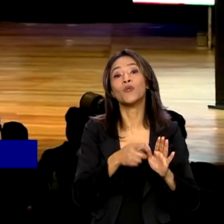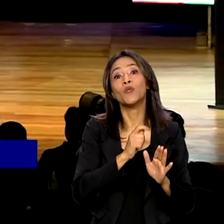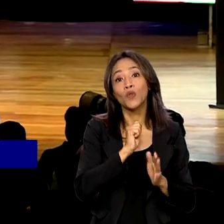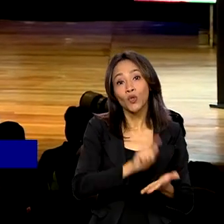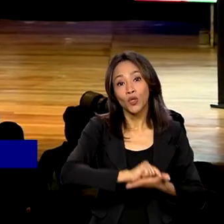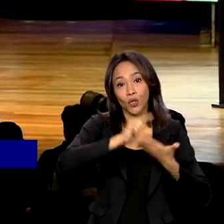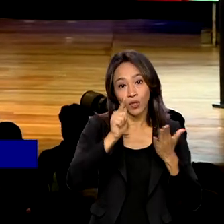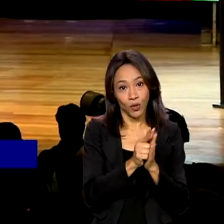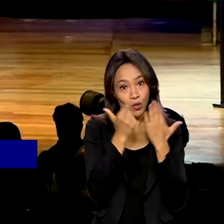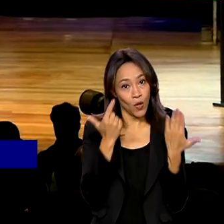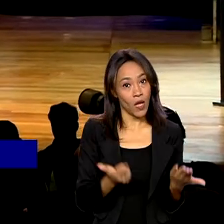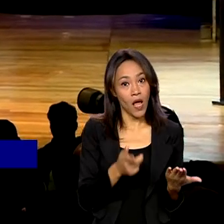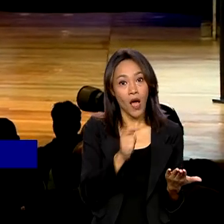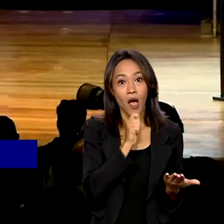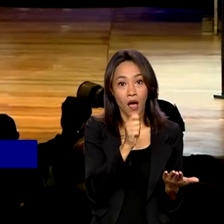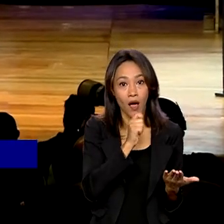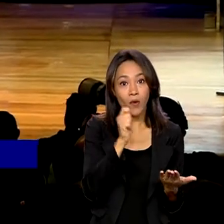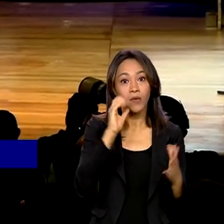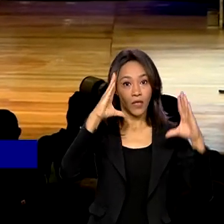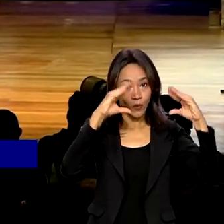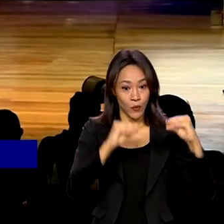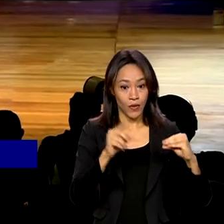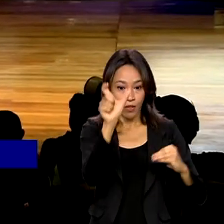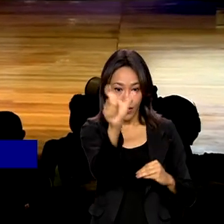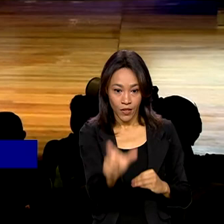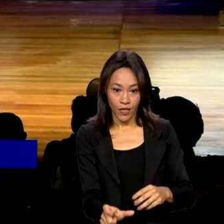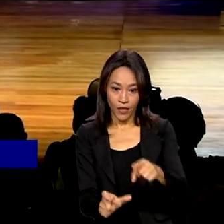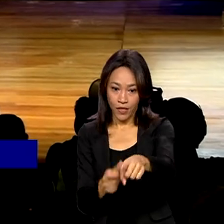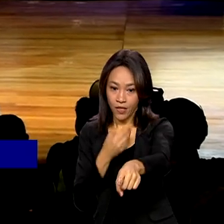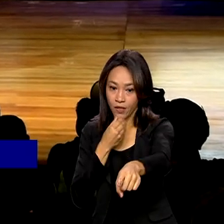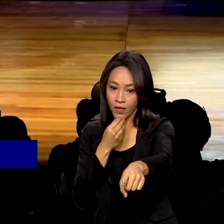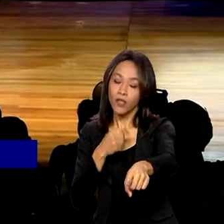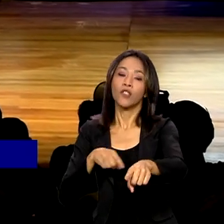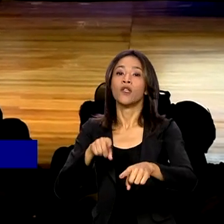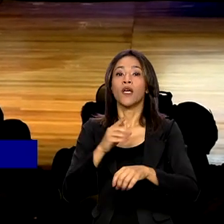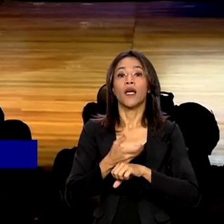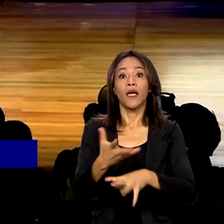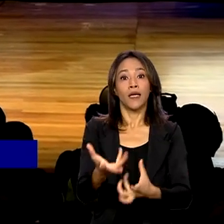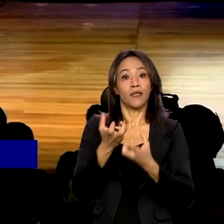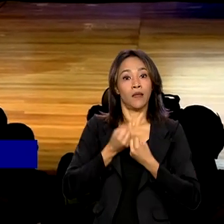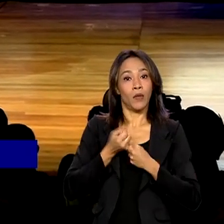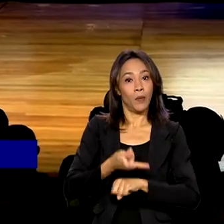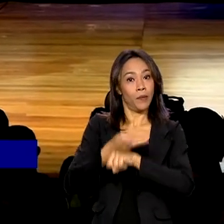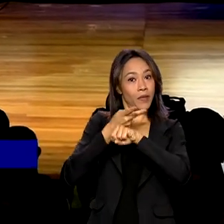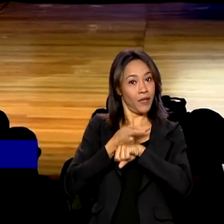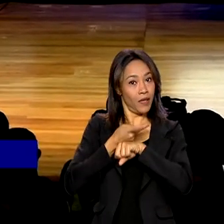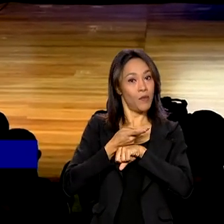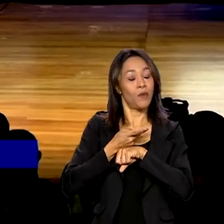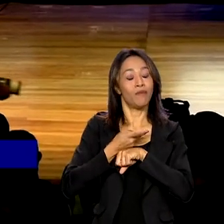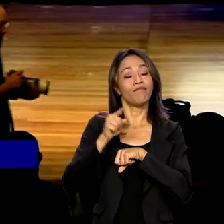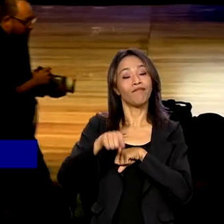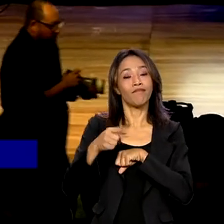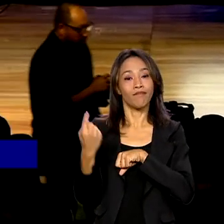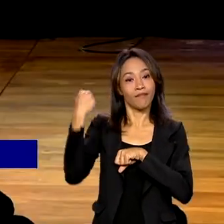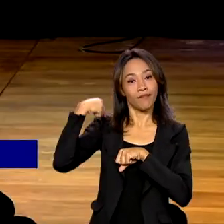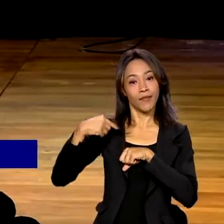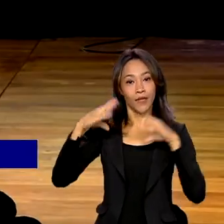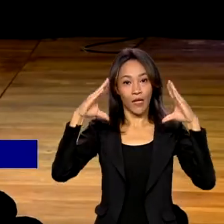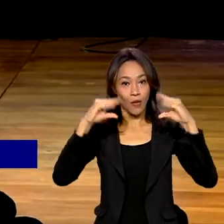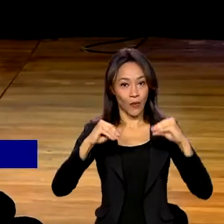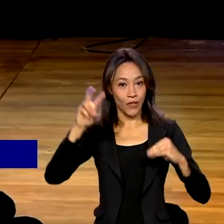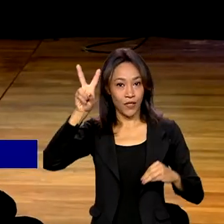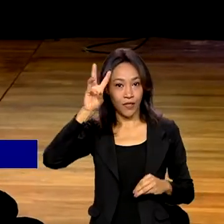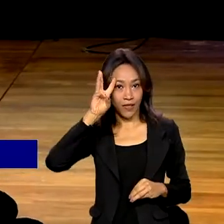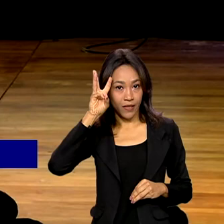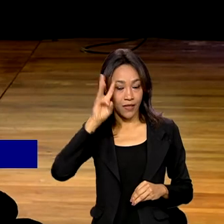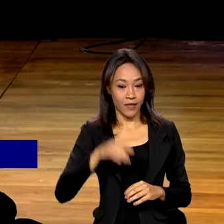e o gerente Denilson Morales recebeu o prêmio na Fiesp em São Paulo na noite de terça-feira. Estamos